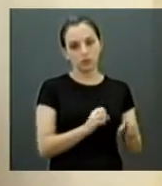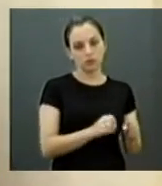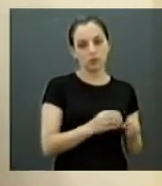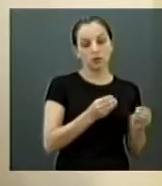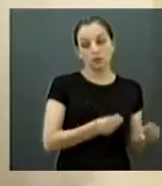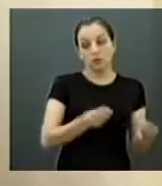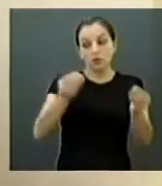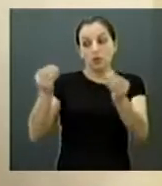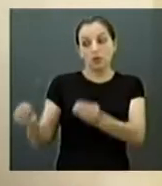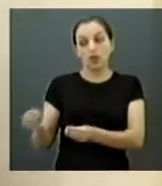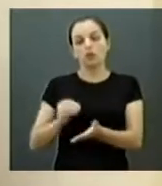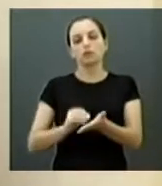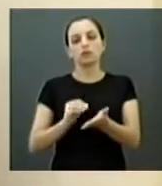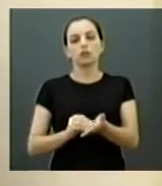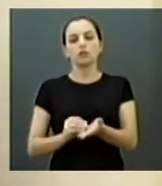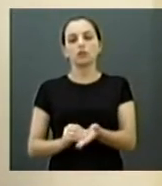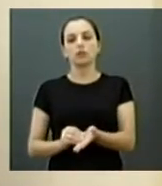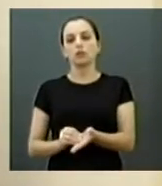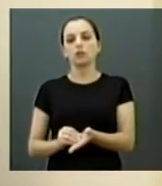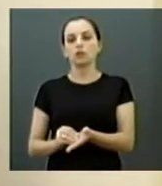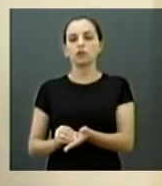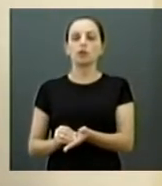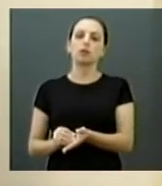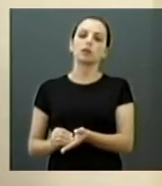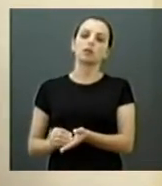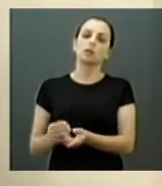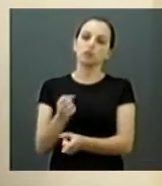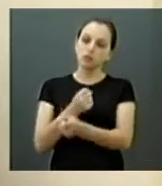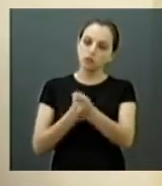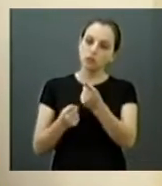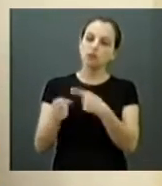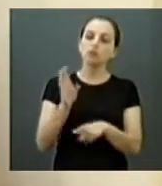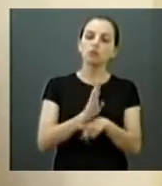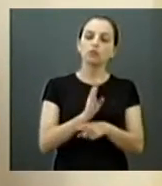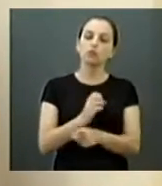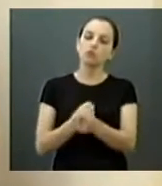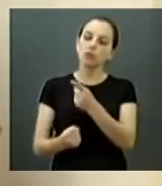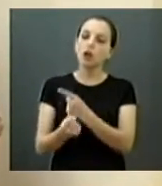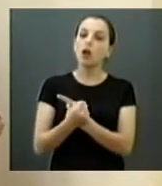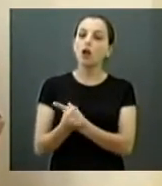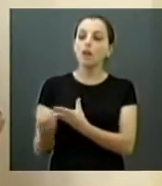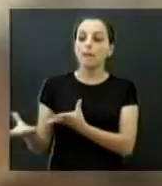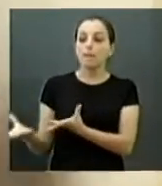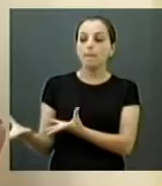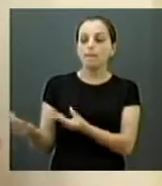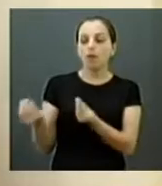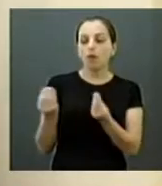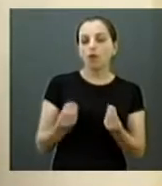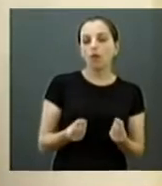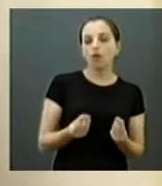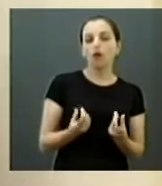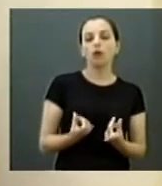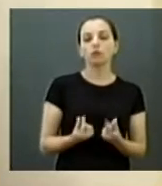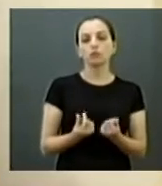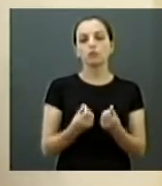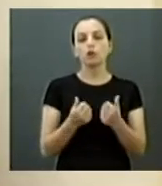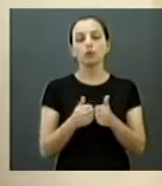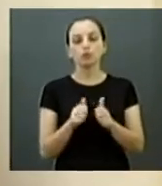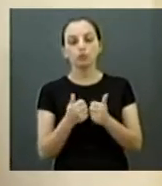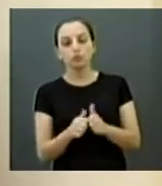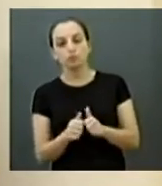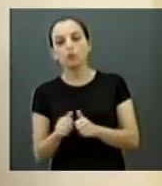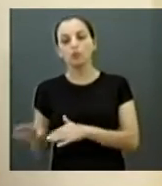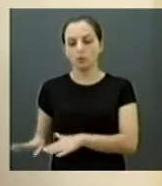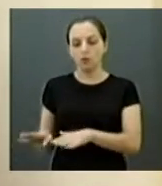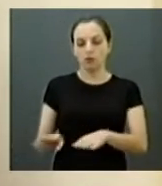Assistência, para poder buscar passe para que o aluno, o filho, a criança, enfim, possa participar dos projetos. E que a Secretaria